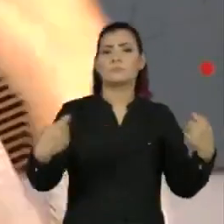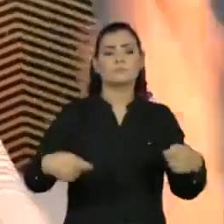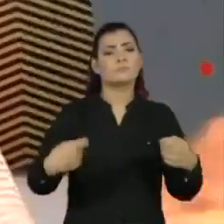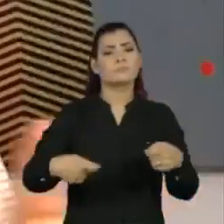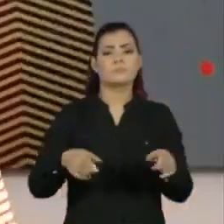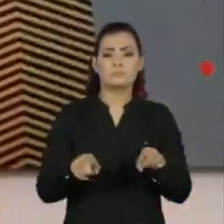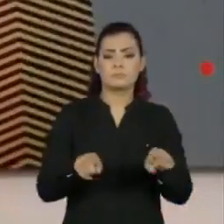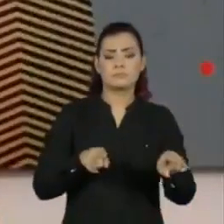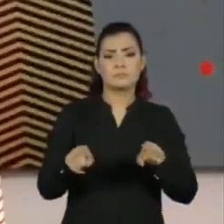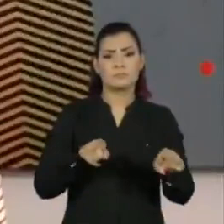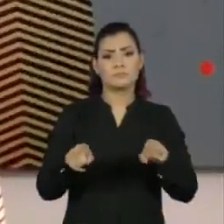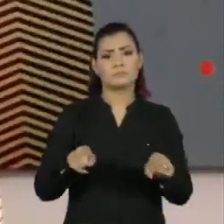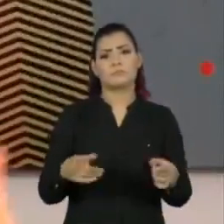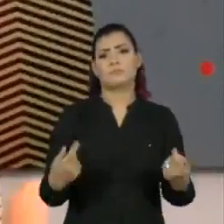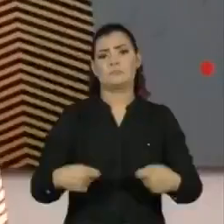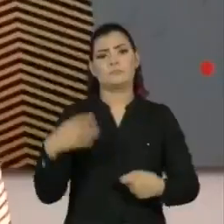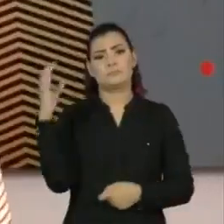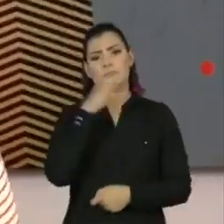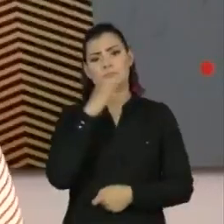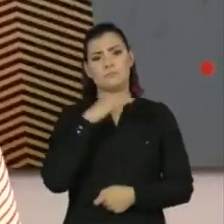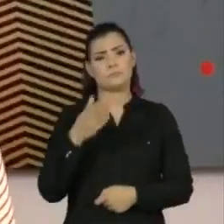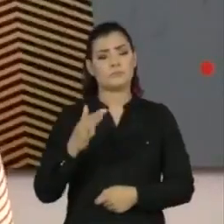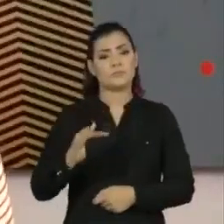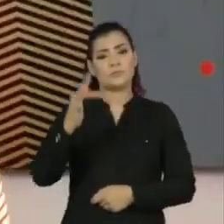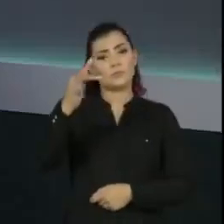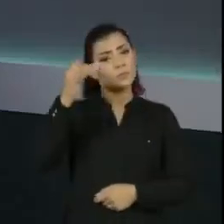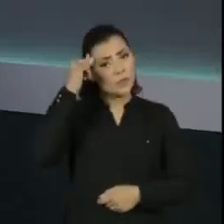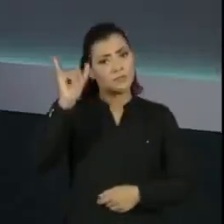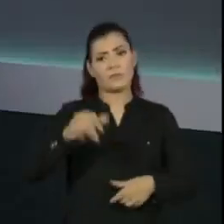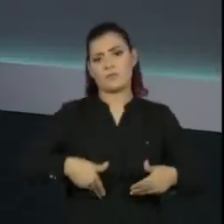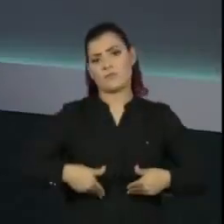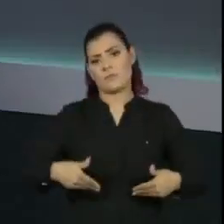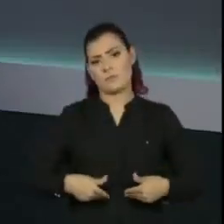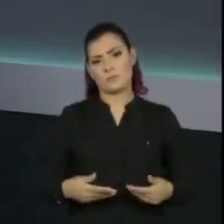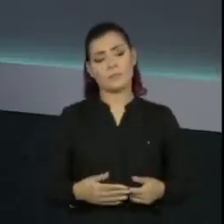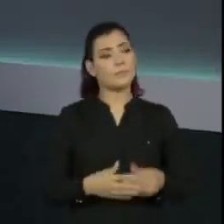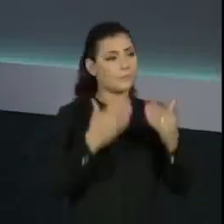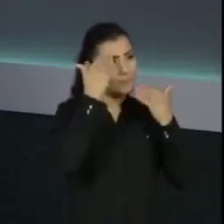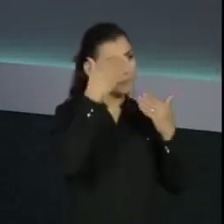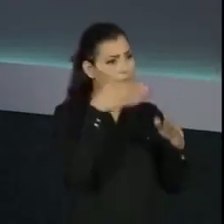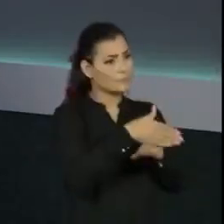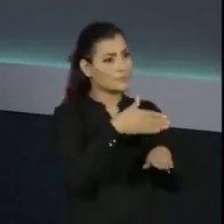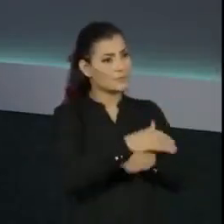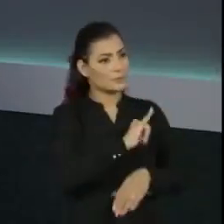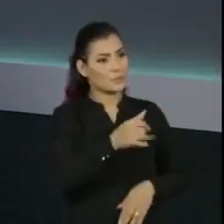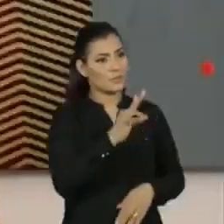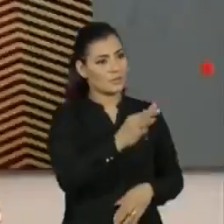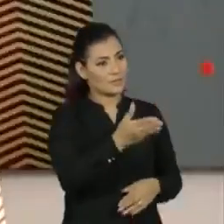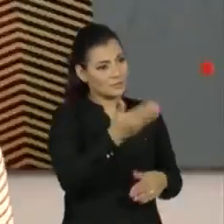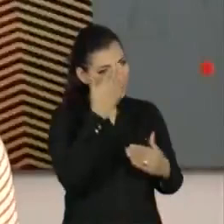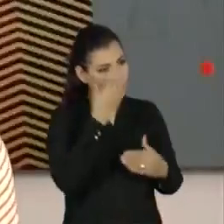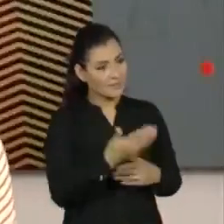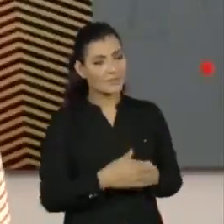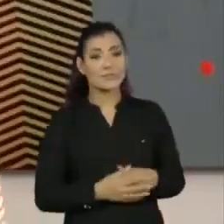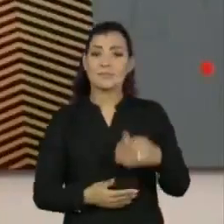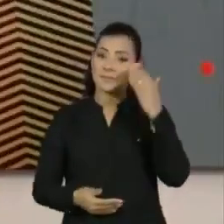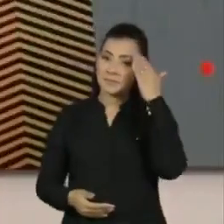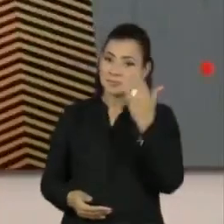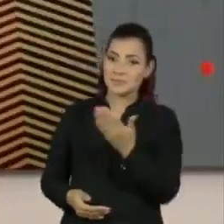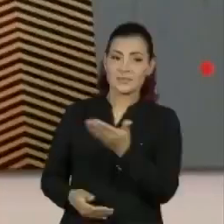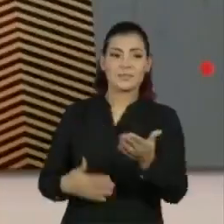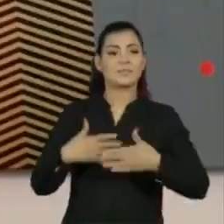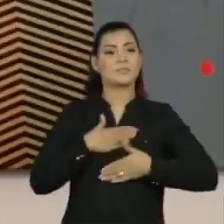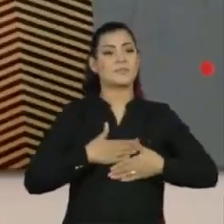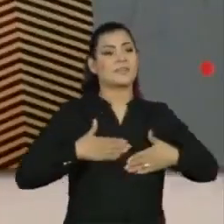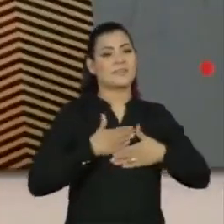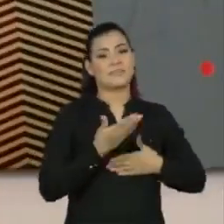andar paralelas, estruturais e emergenciais, para um futuro sem fome. Adriana, obrigado pela participação aqui no Jornal da Tarde, viu? Obrigada a você. É